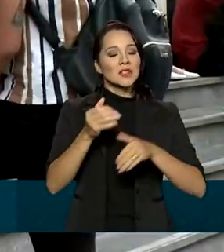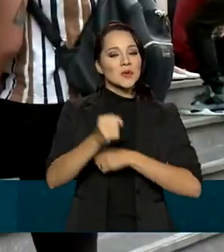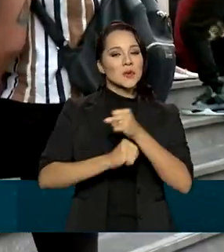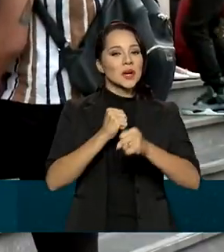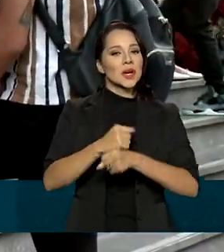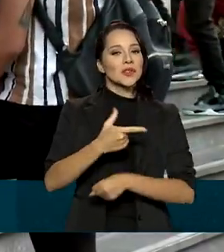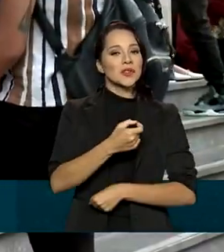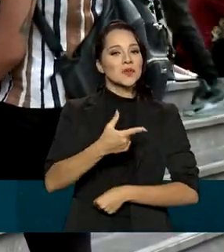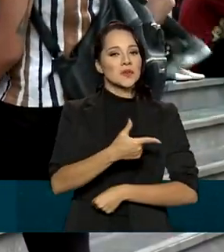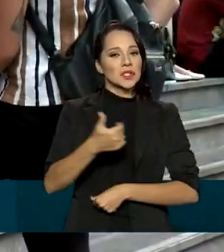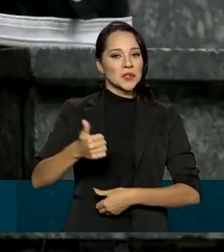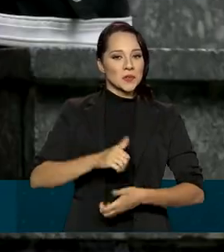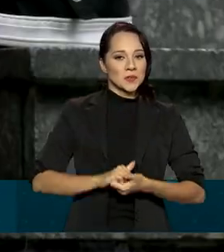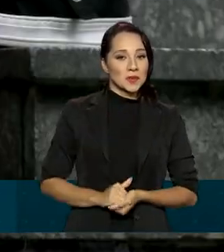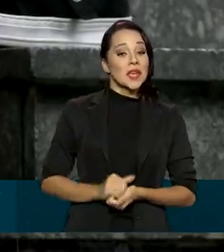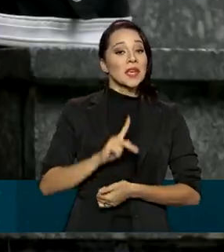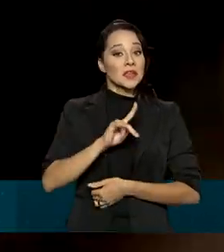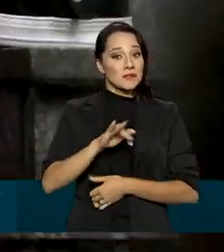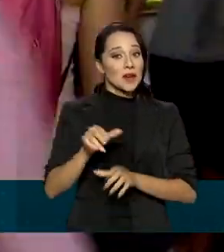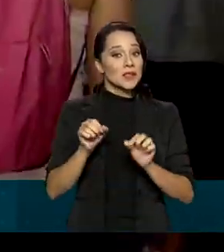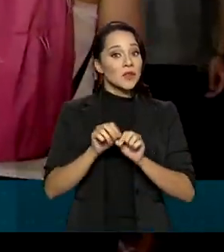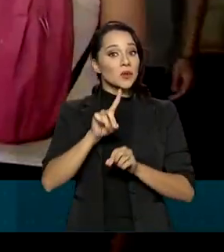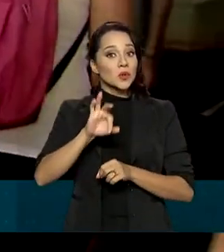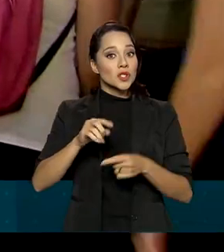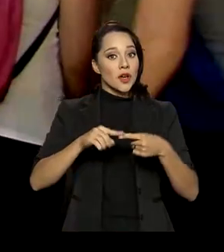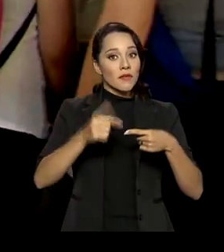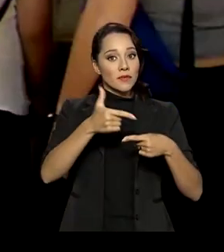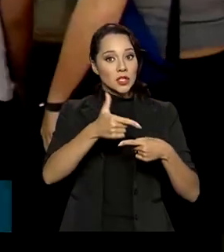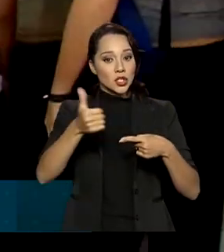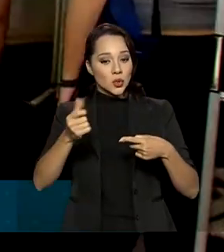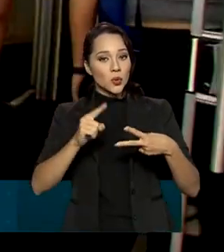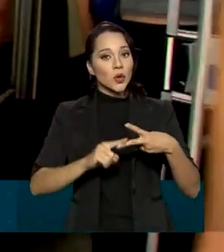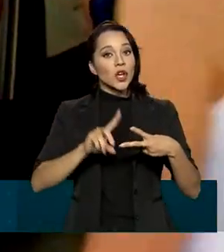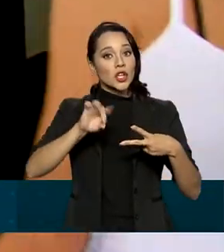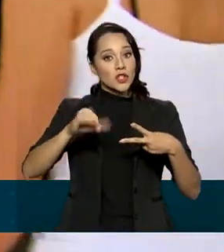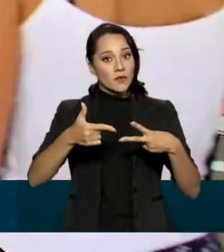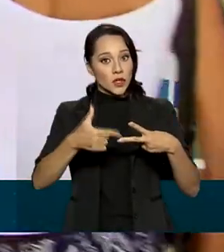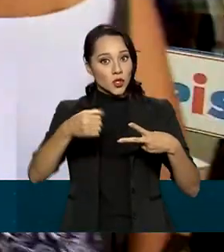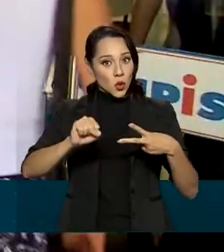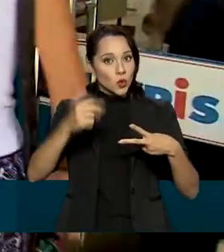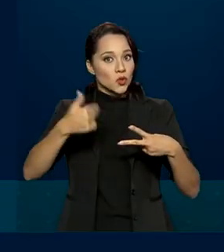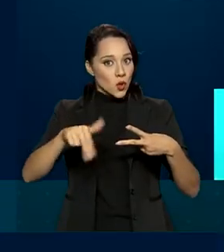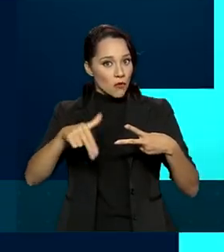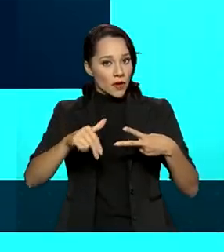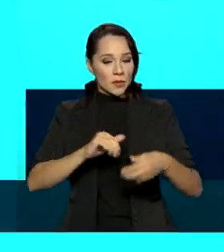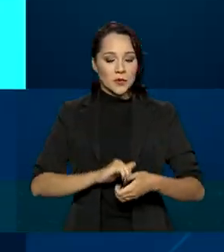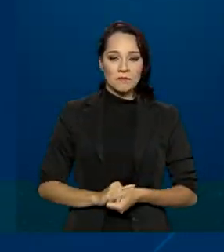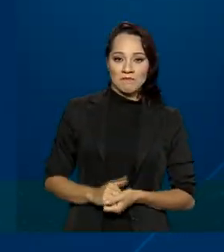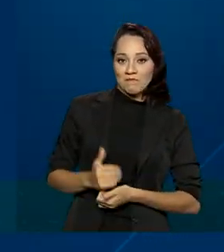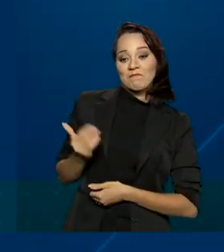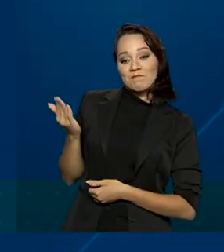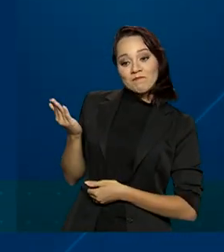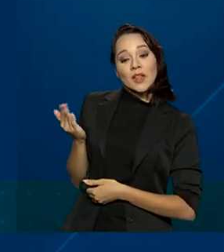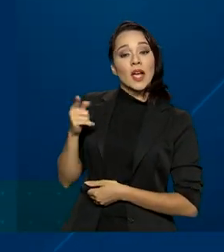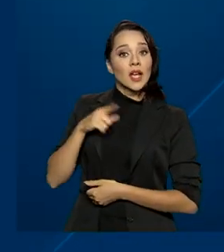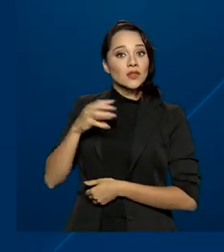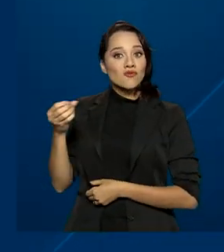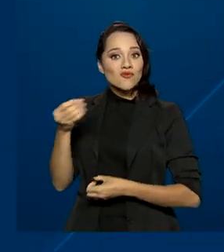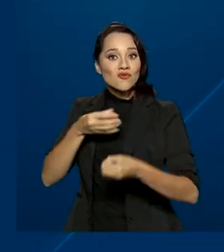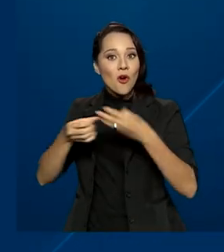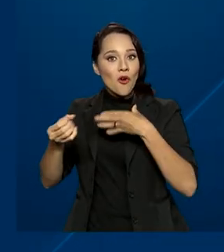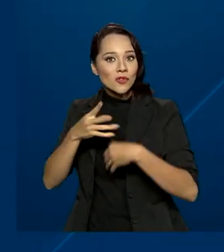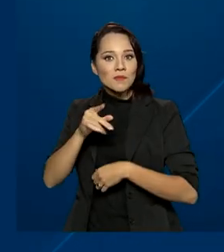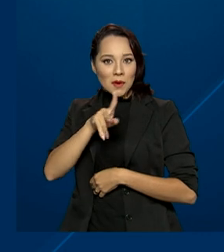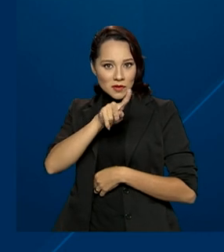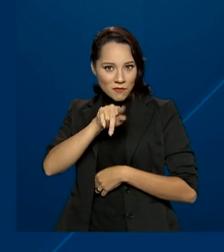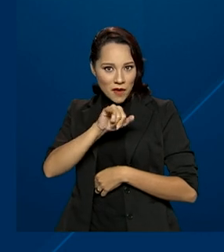2021, que será realizada nos dias 21 e 28 de novembro. Entre os recursos inéditos